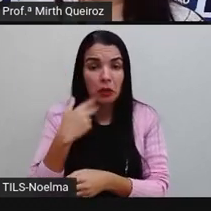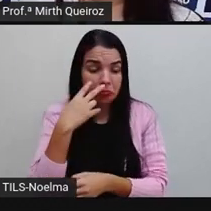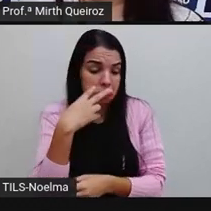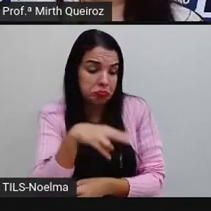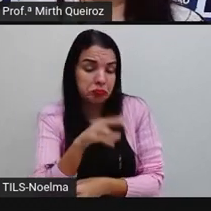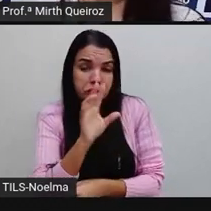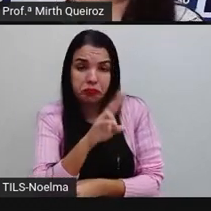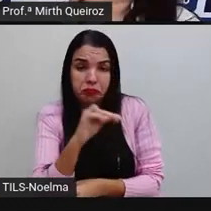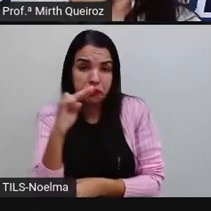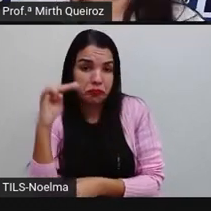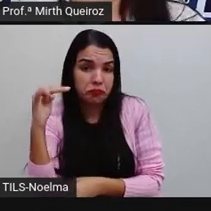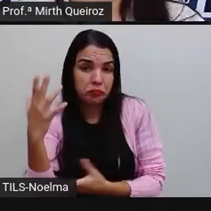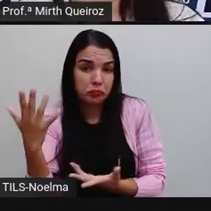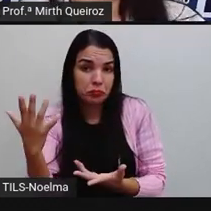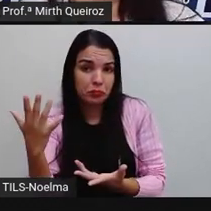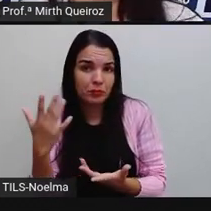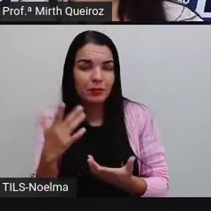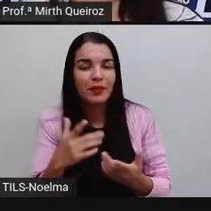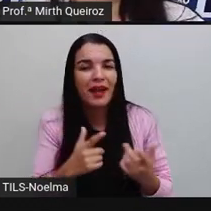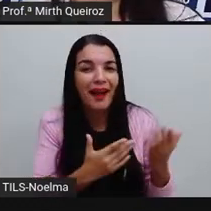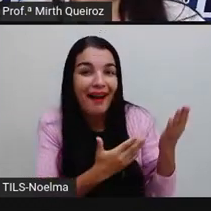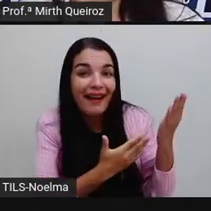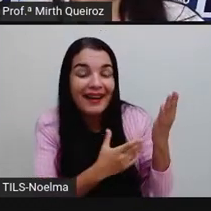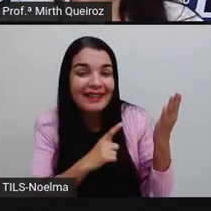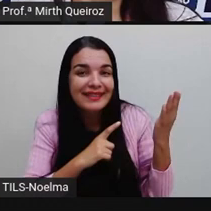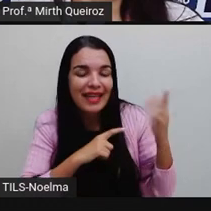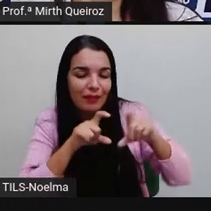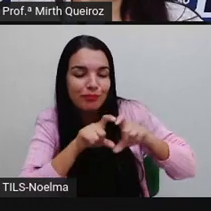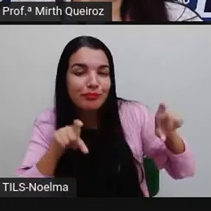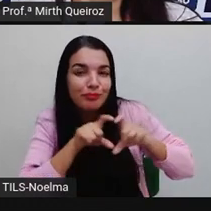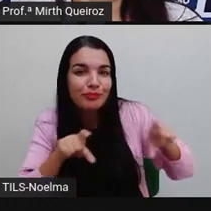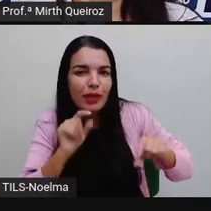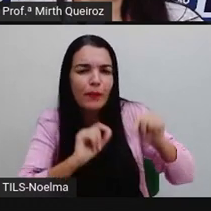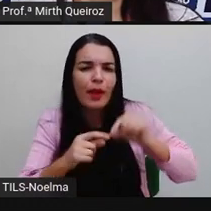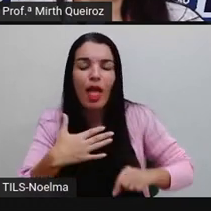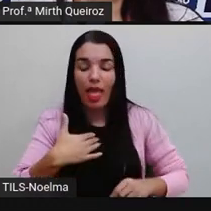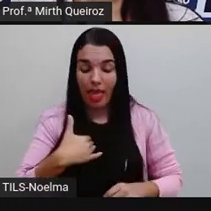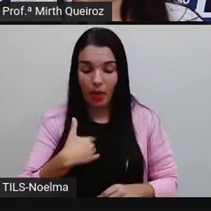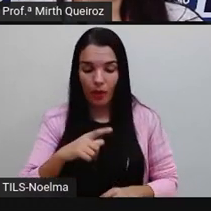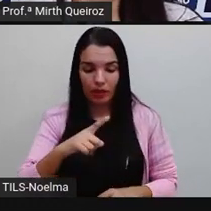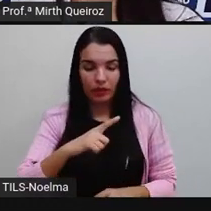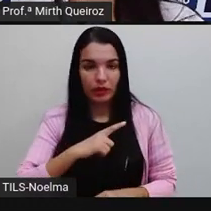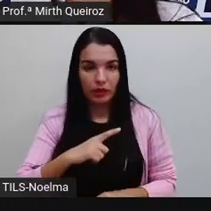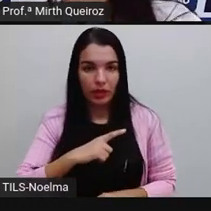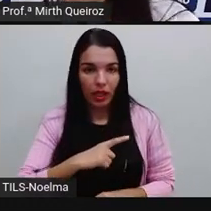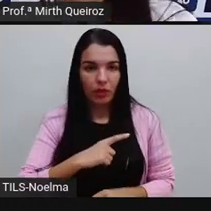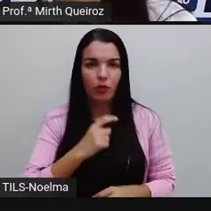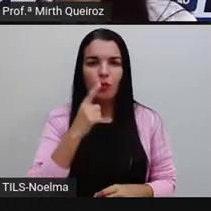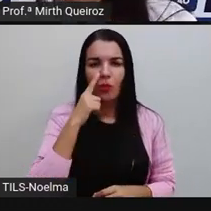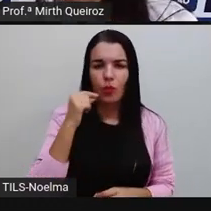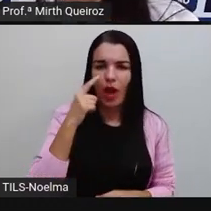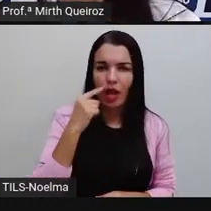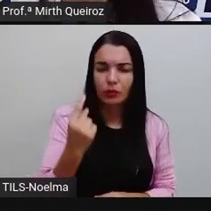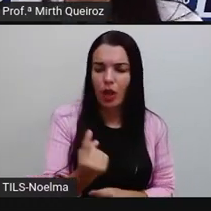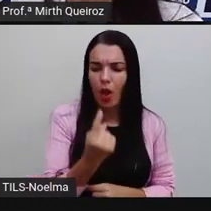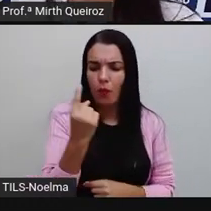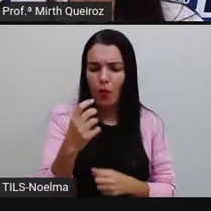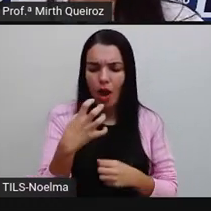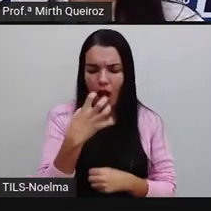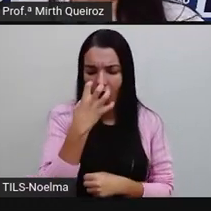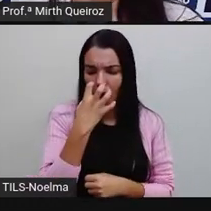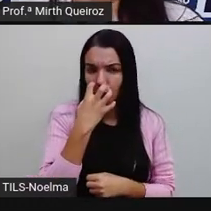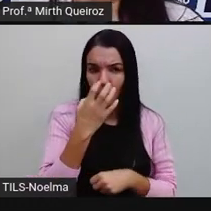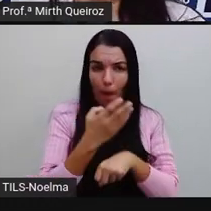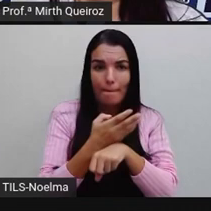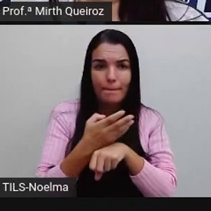vi. Aqui seria uma charge. Mas ele disse, Eu tenho um gato e um cachorro branco. Neste caso